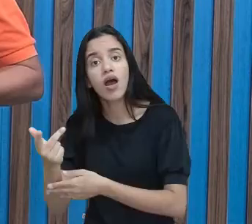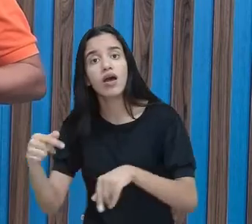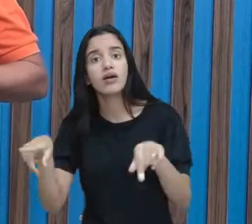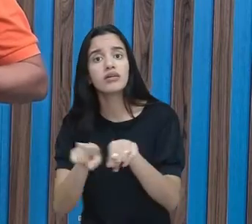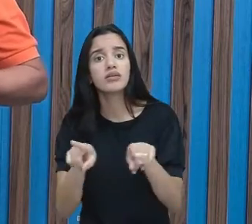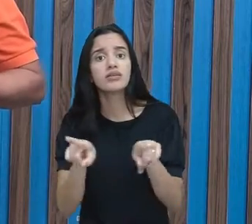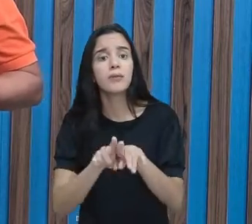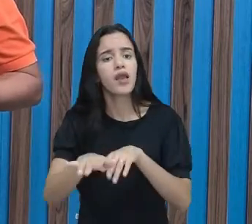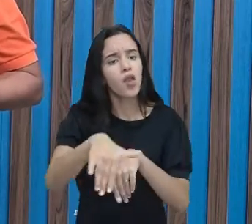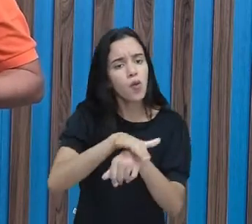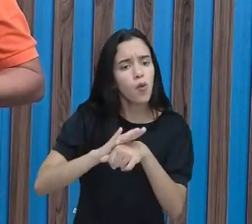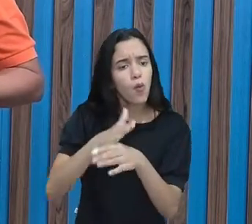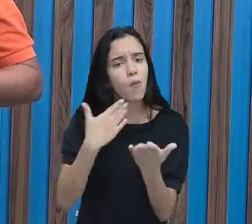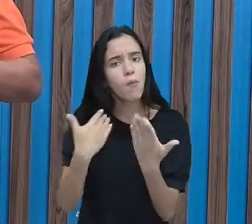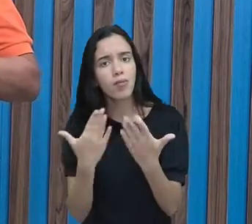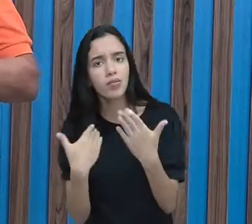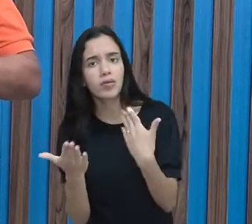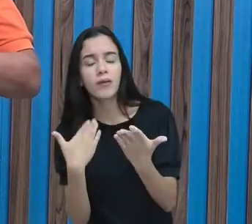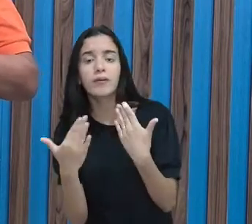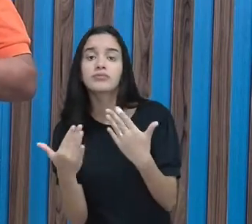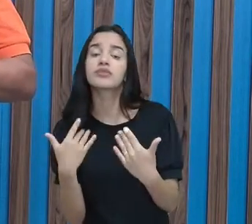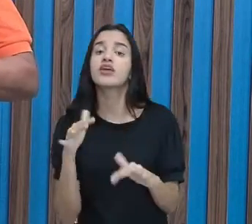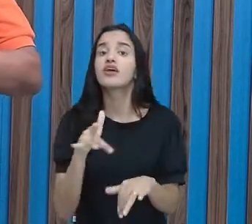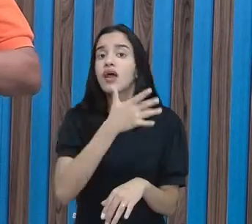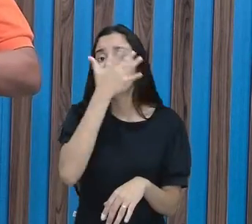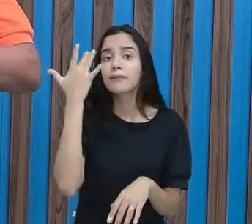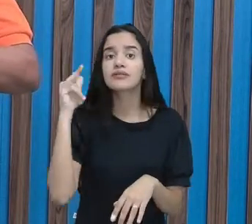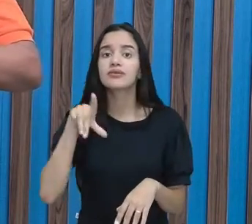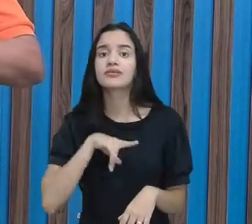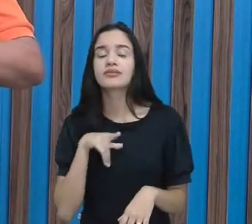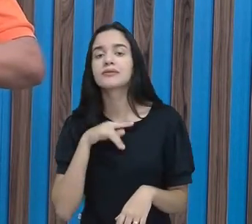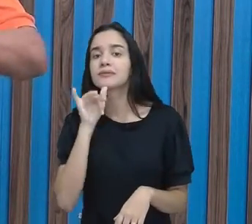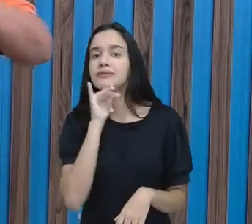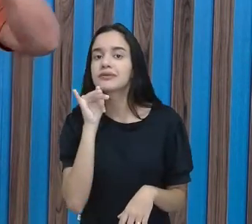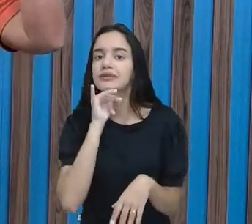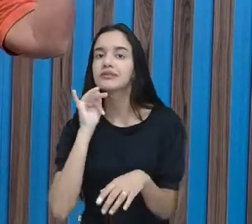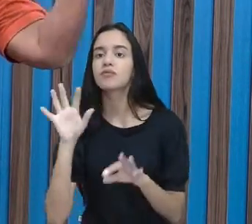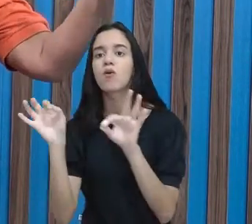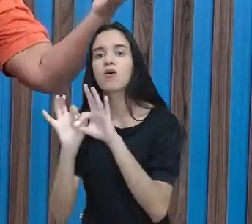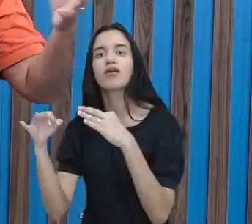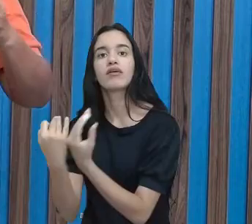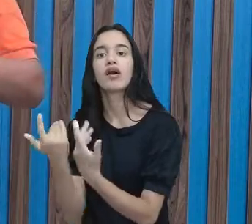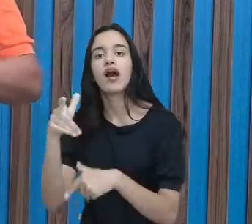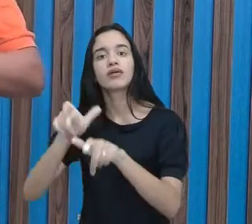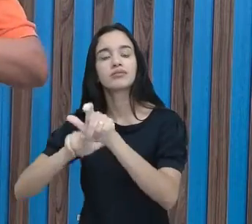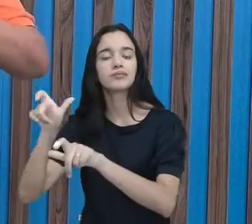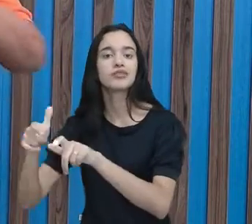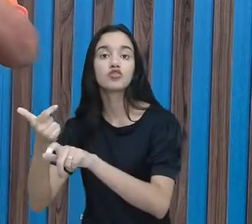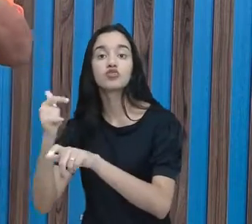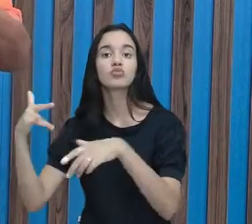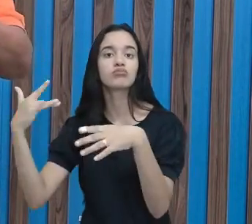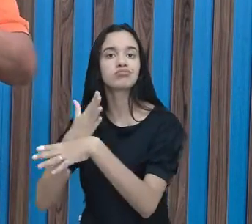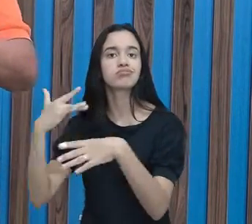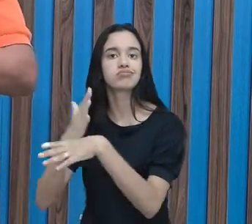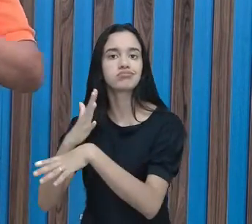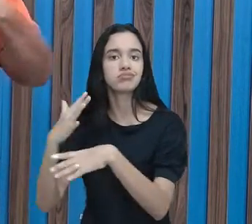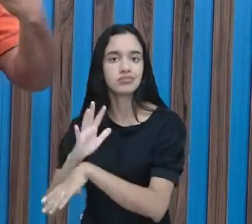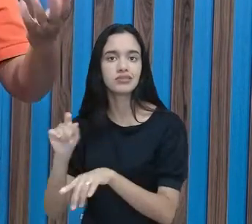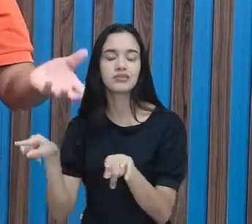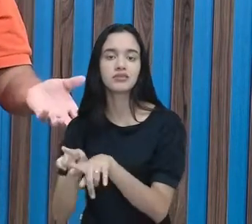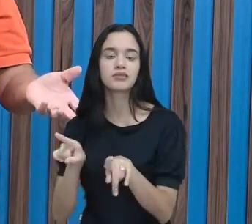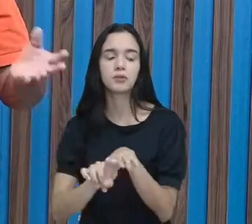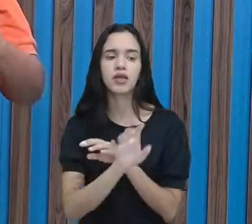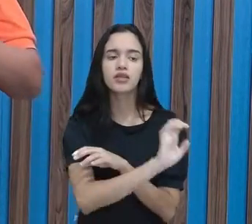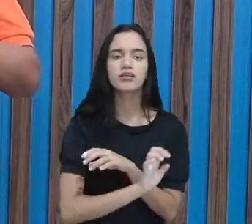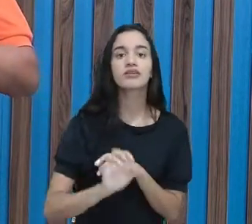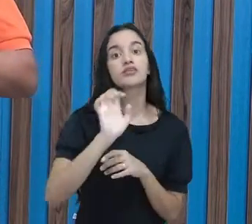as pessoas conversam. Muitas pessoas já têm, por exemplo, um parente em outra cidade, em outro estado, em